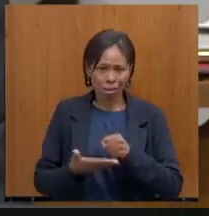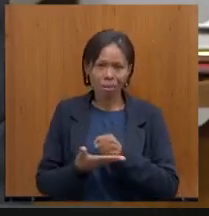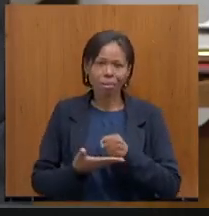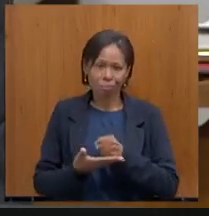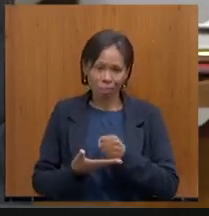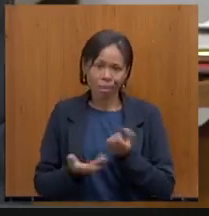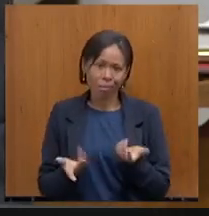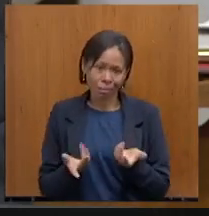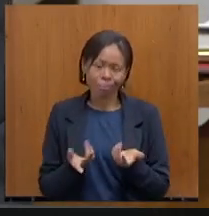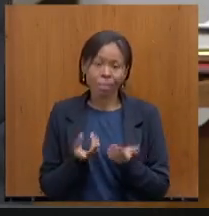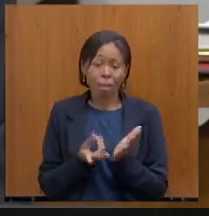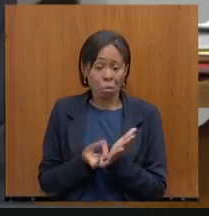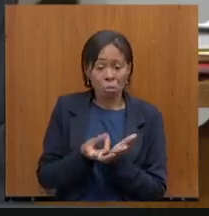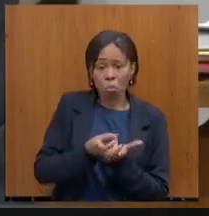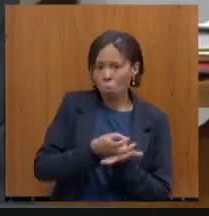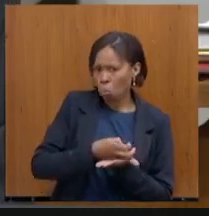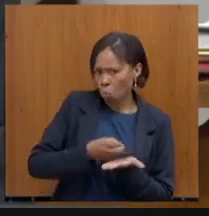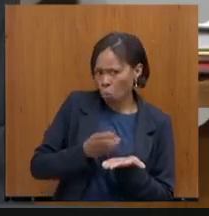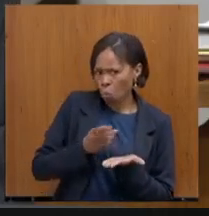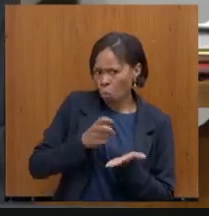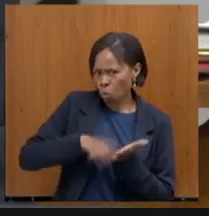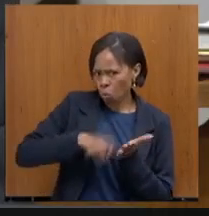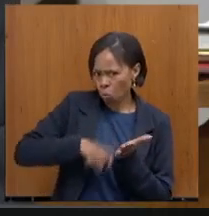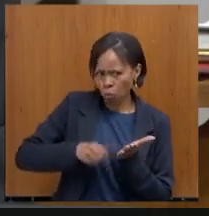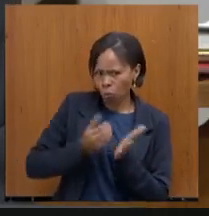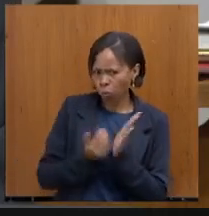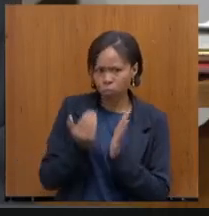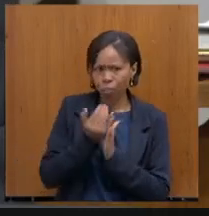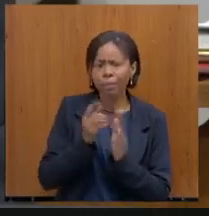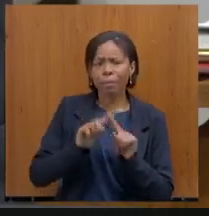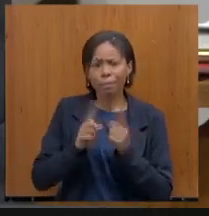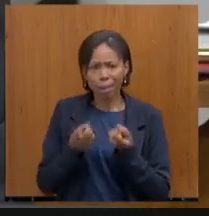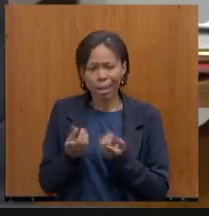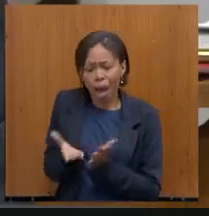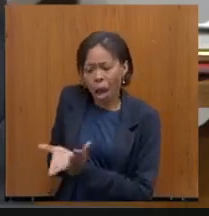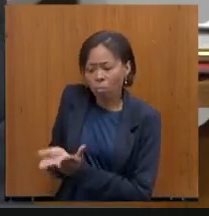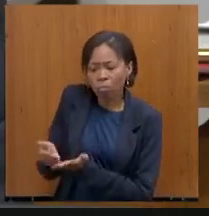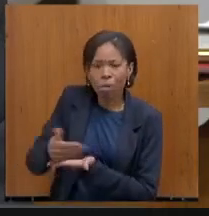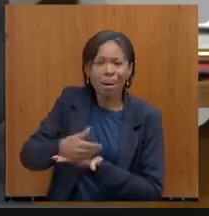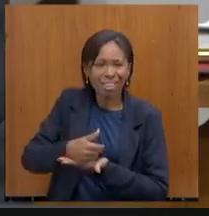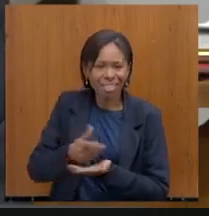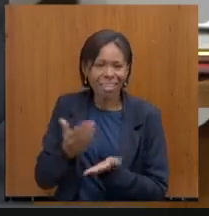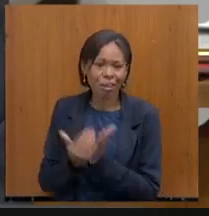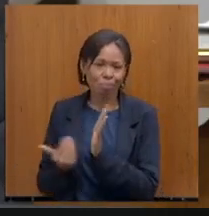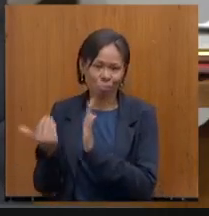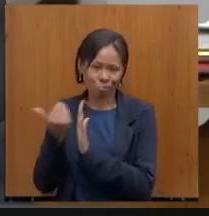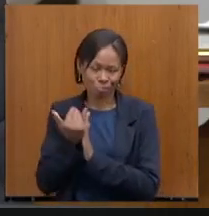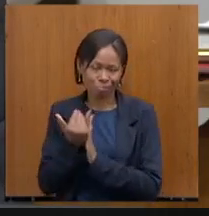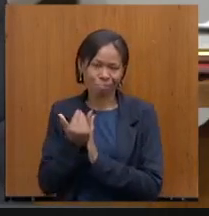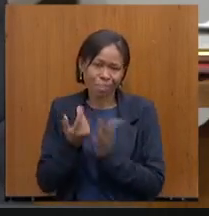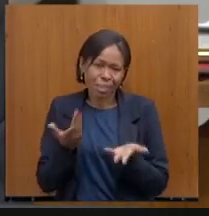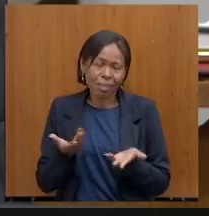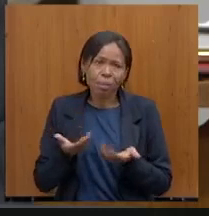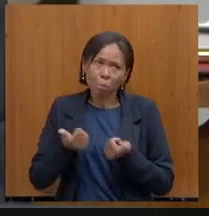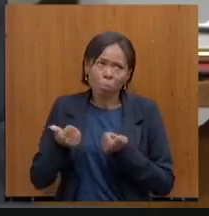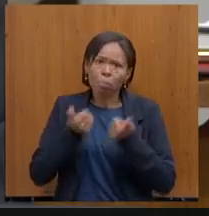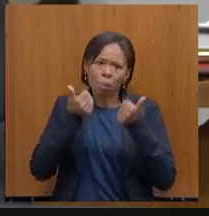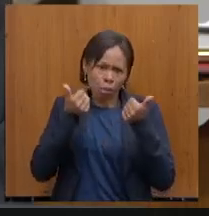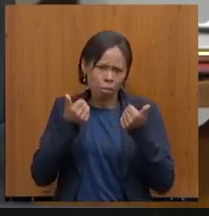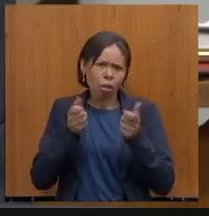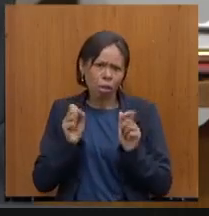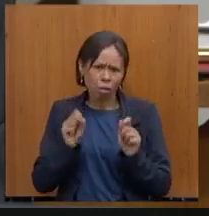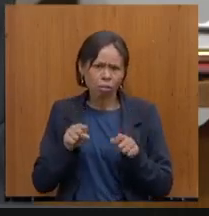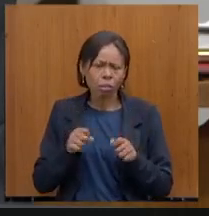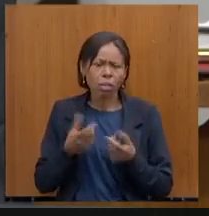de arrecadação. E isso tem feito com que a gente melhorasse, esse aumento de arrecadação, deputado, isso tem feito com a gente melhorasse. Como citei aqui,